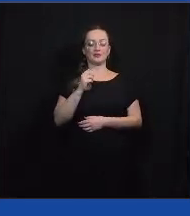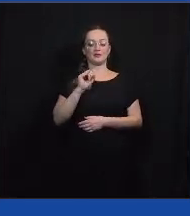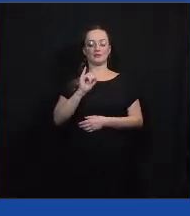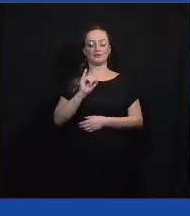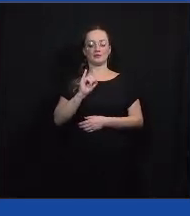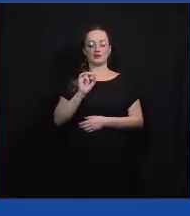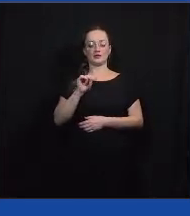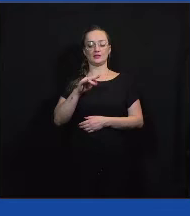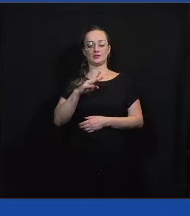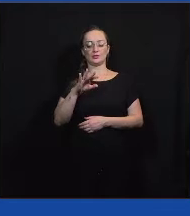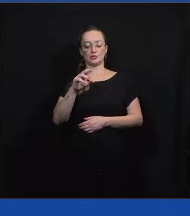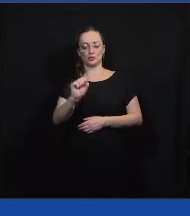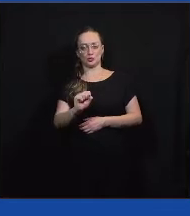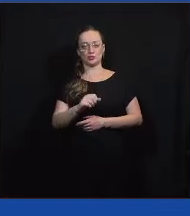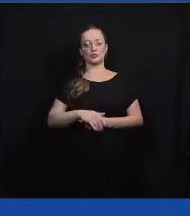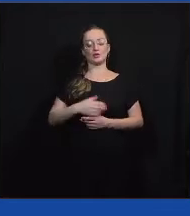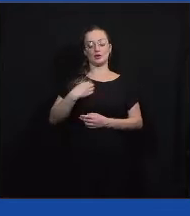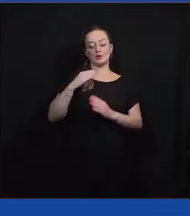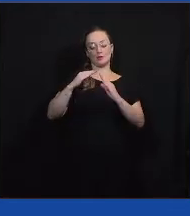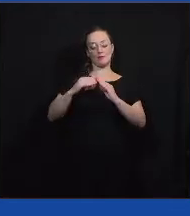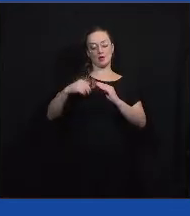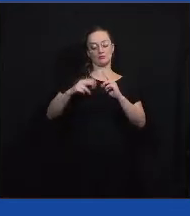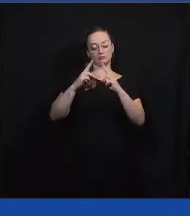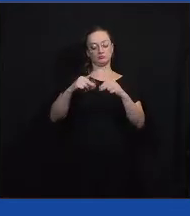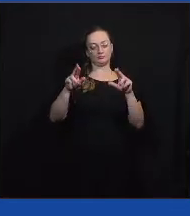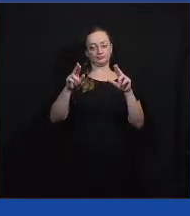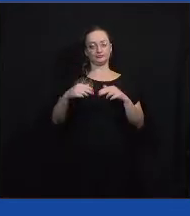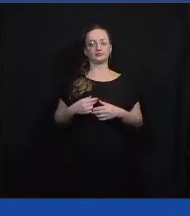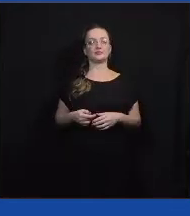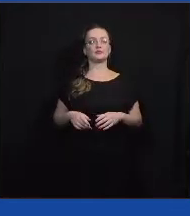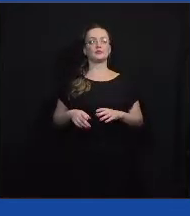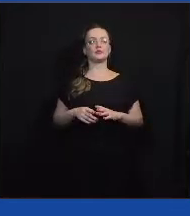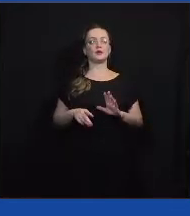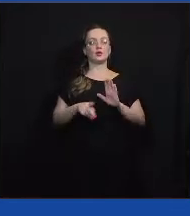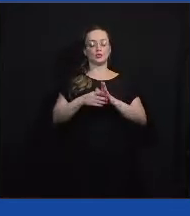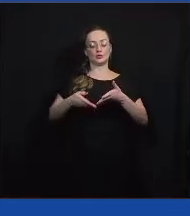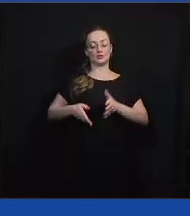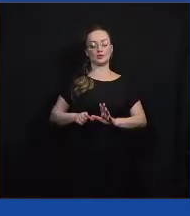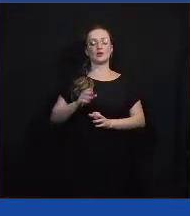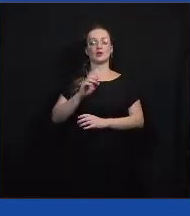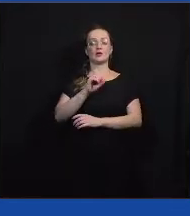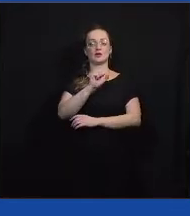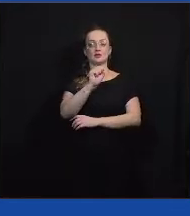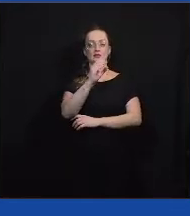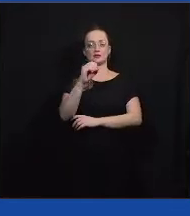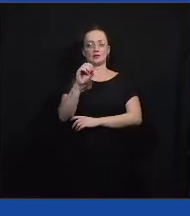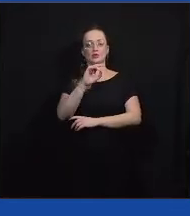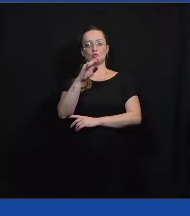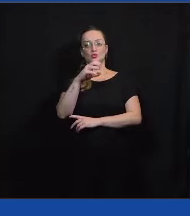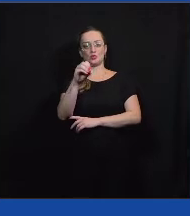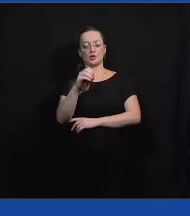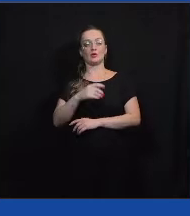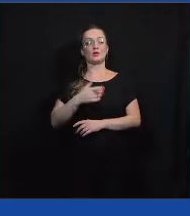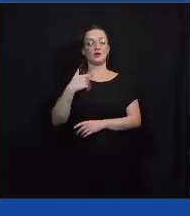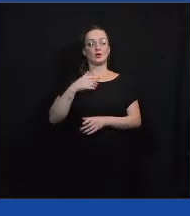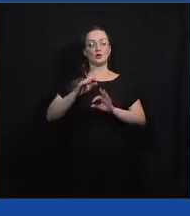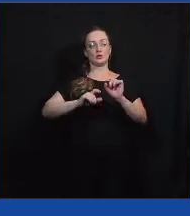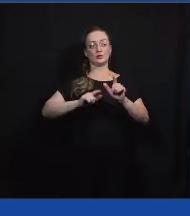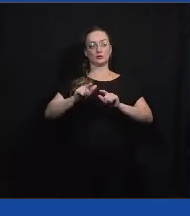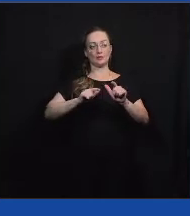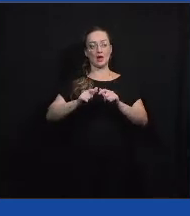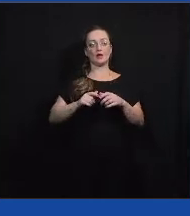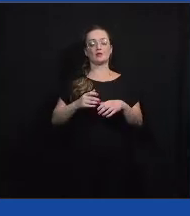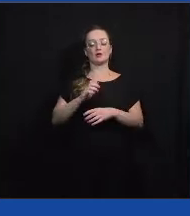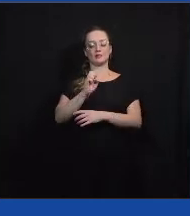moro aqui em Florianópolis, sou natural de São João Batista, atuo na gestão do programa Embaixadas Politizes também,